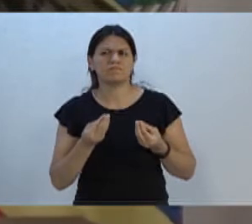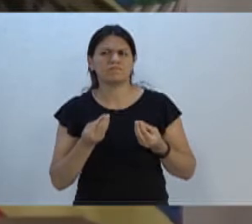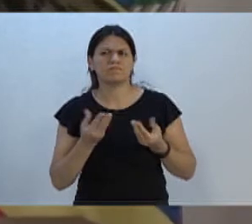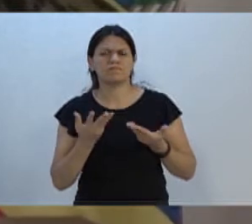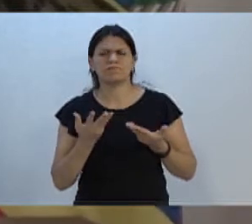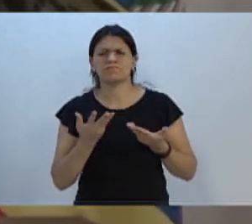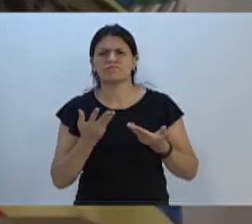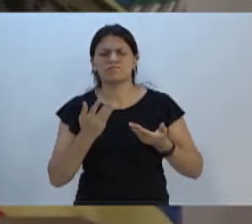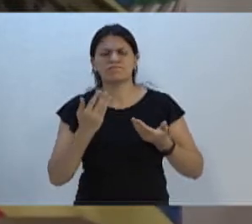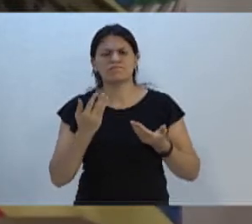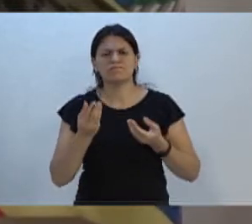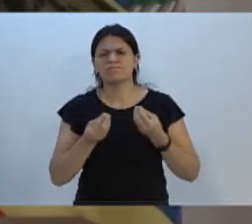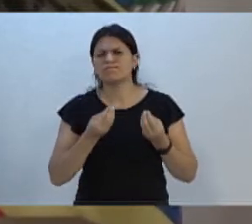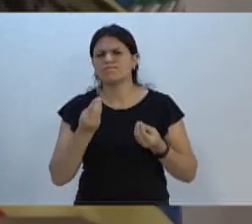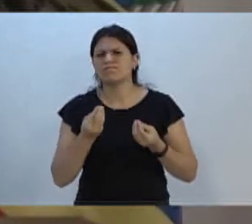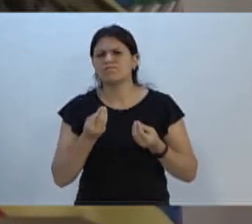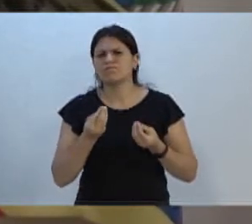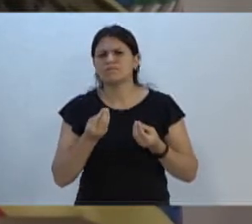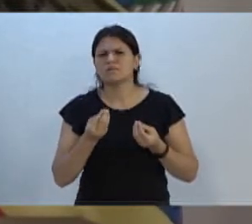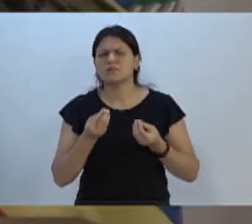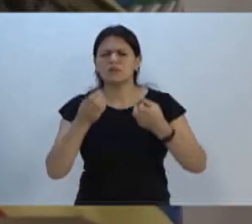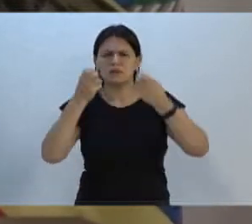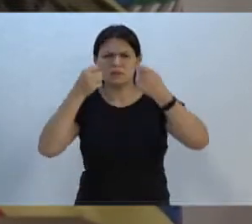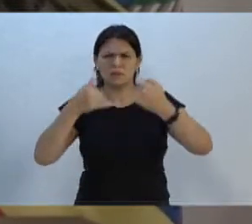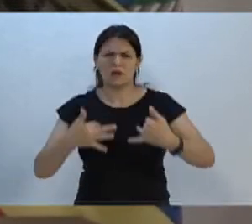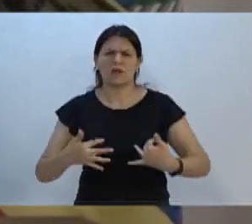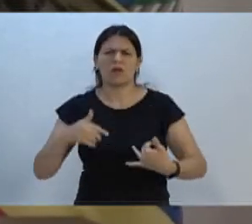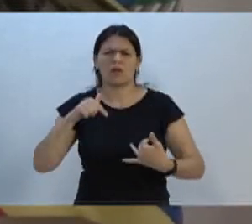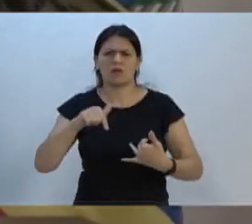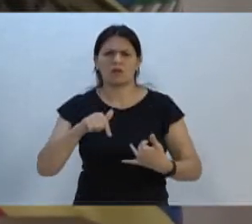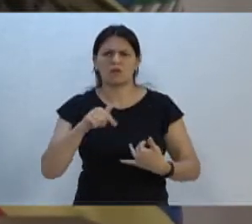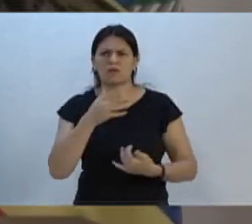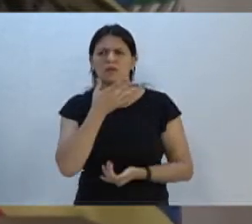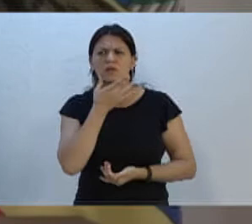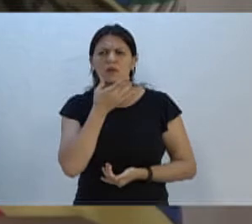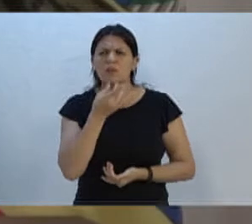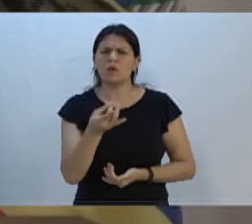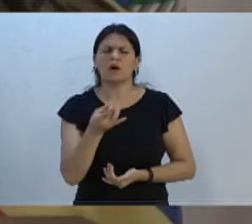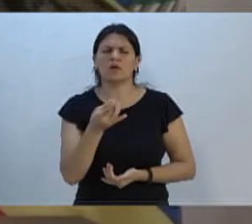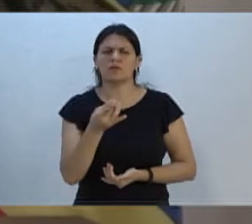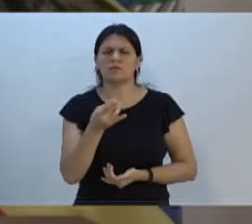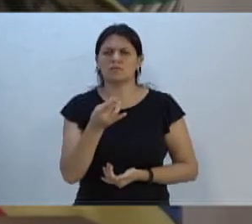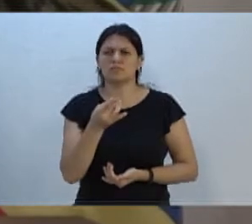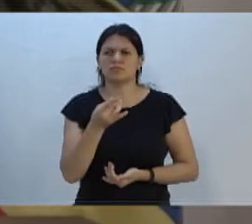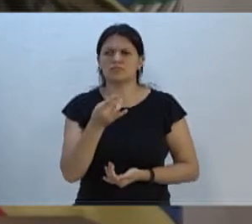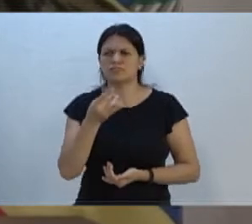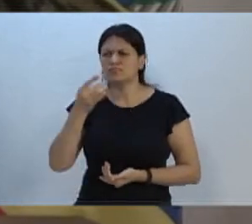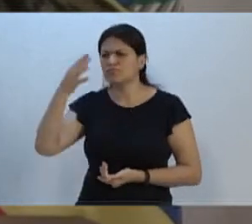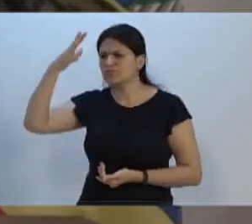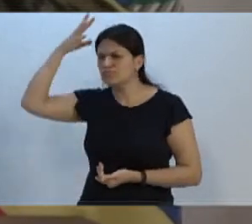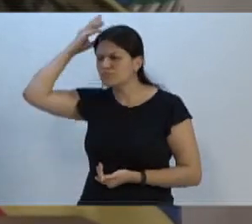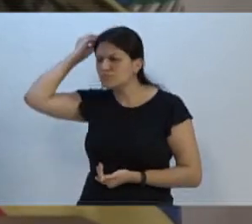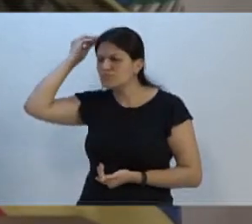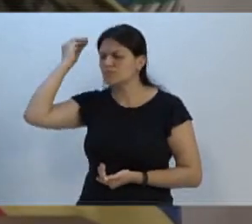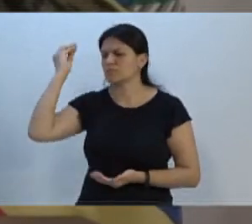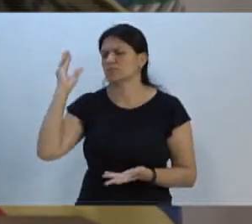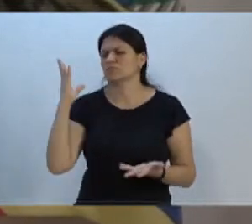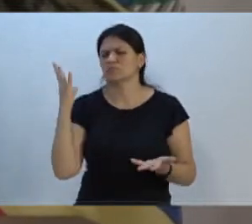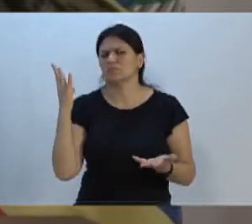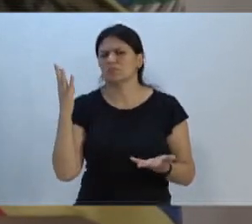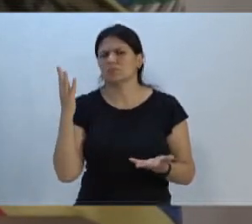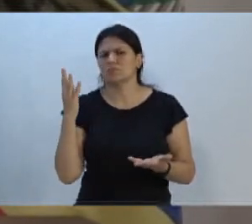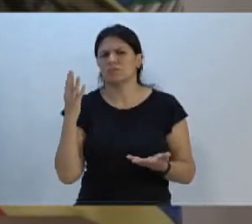aqui um relato. Eu acho que, líder do governo, eu acho que cabe ao município,